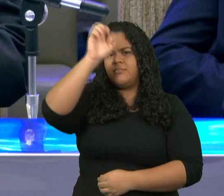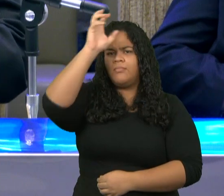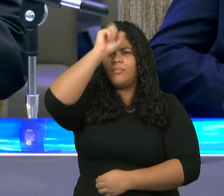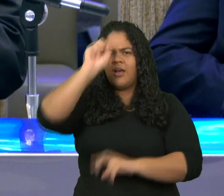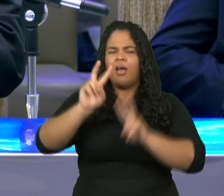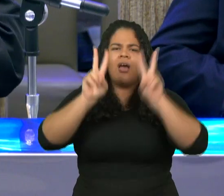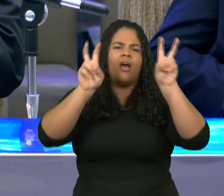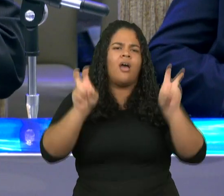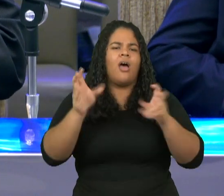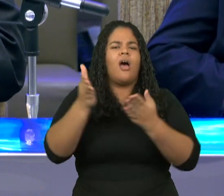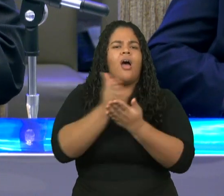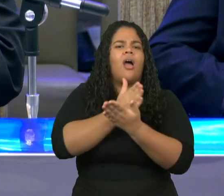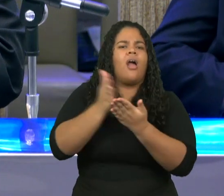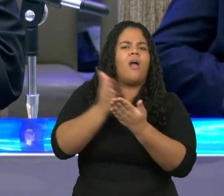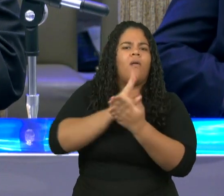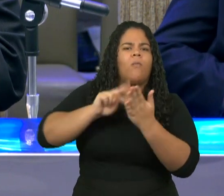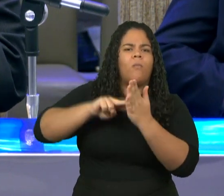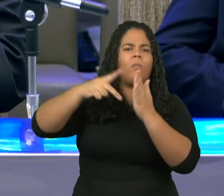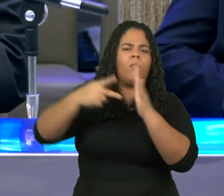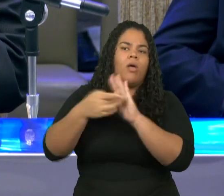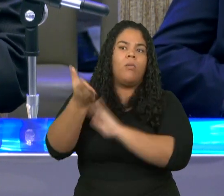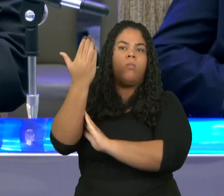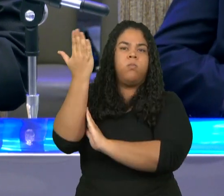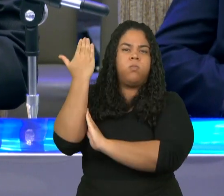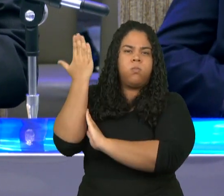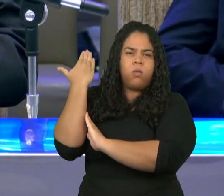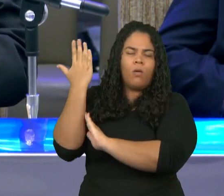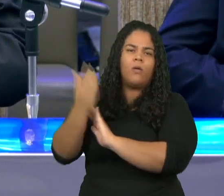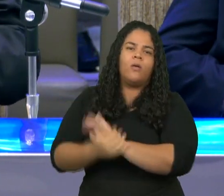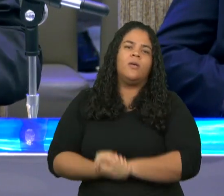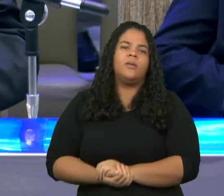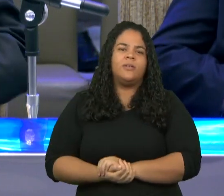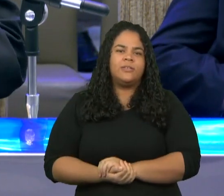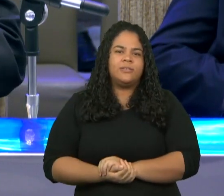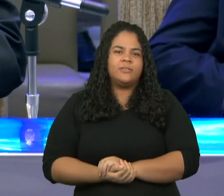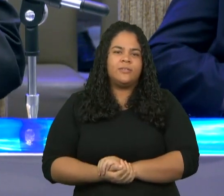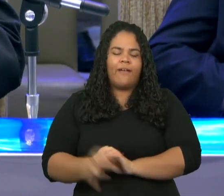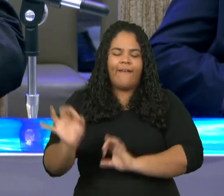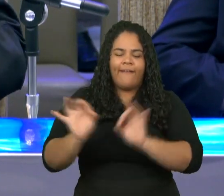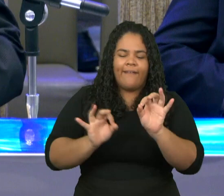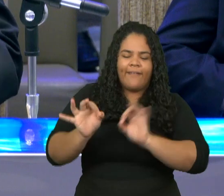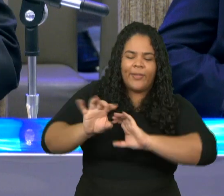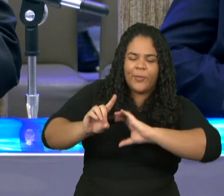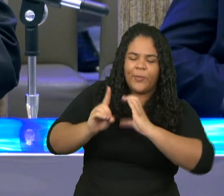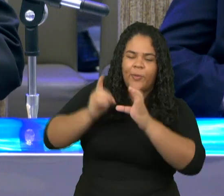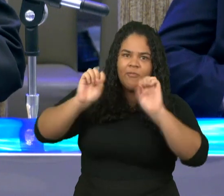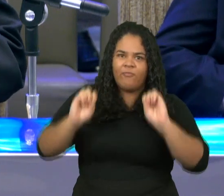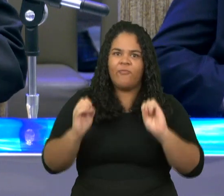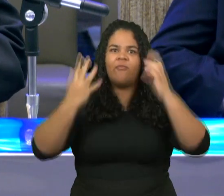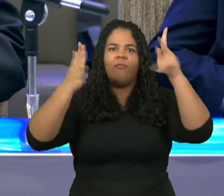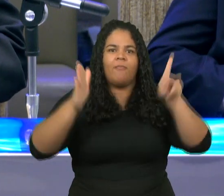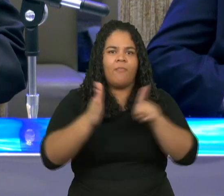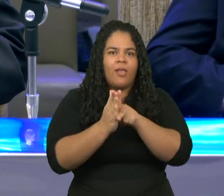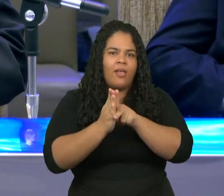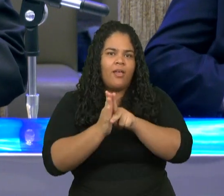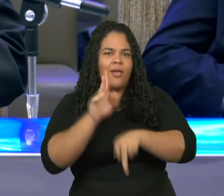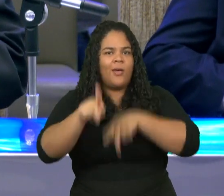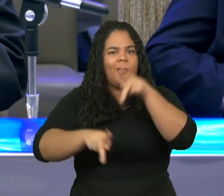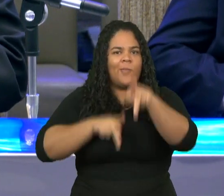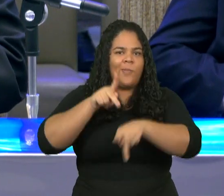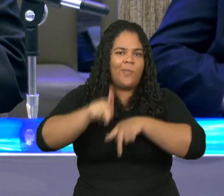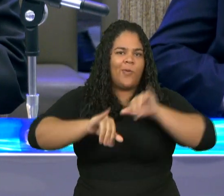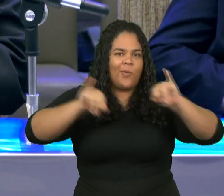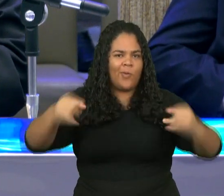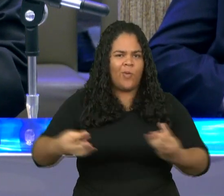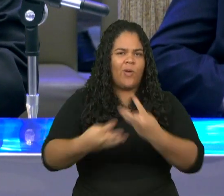significado dos ritos, do culto, das figuras, do Antigo